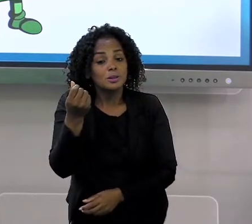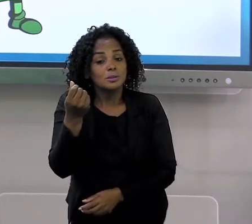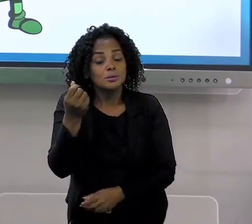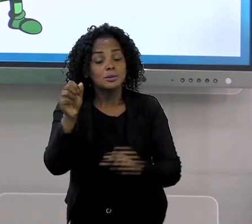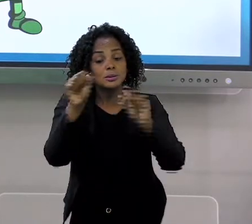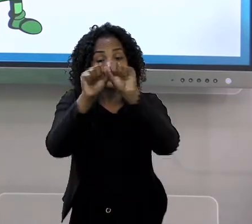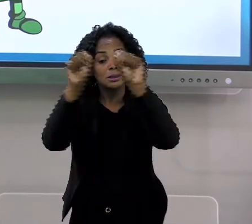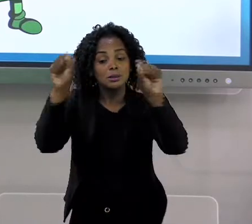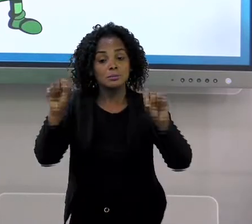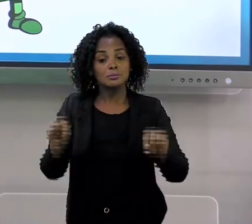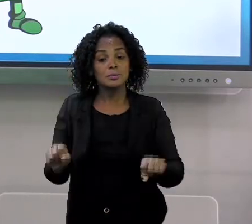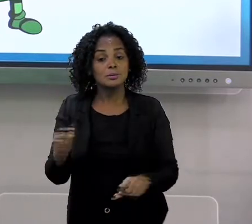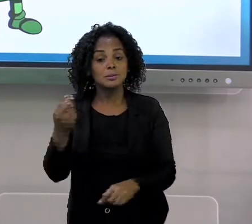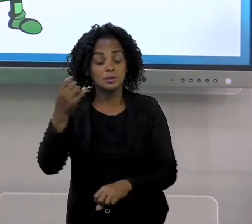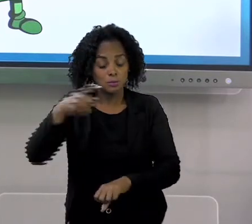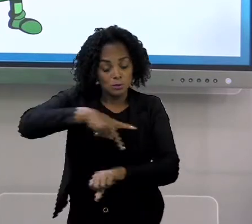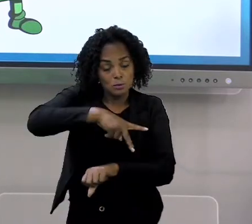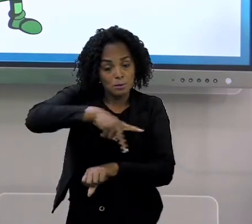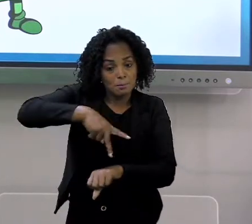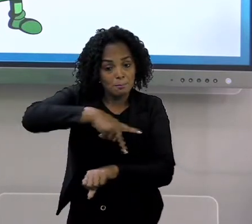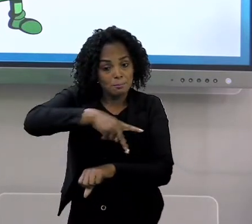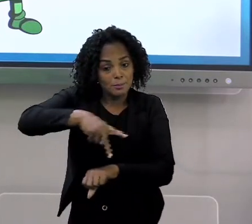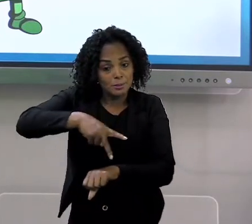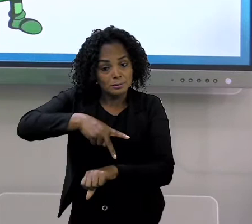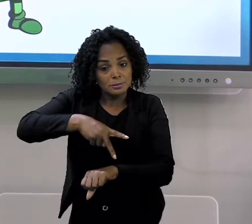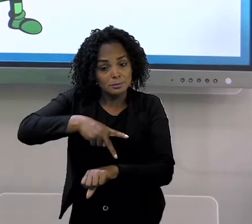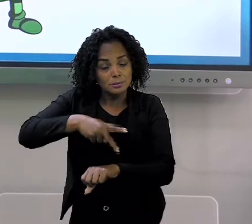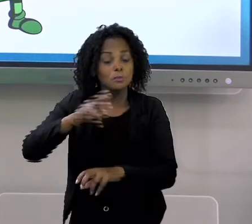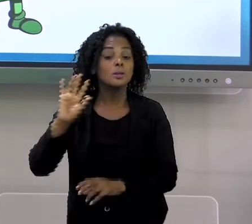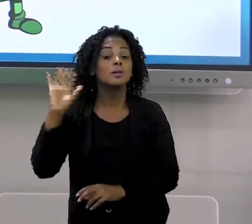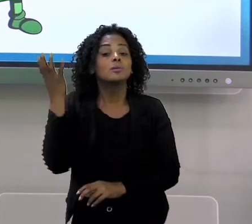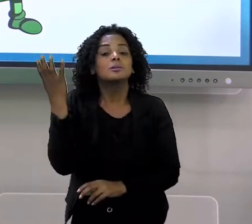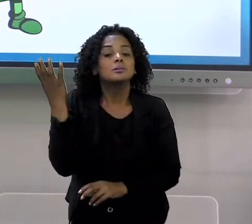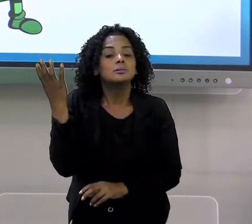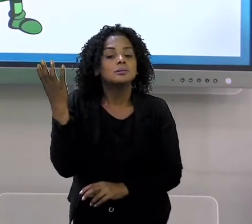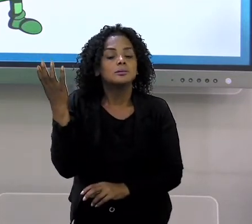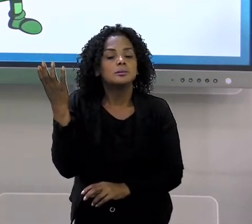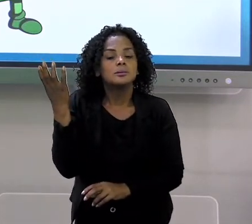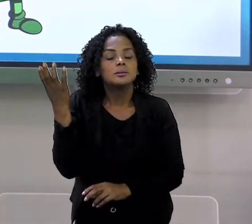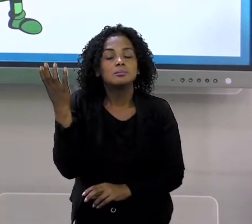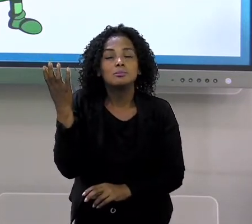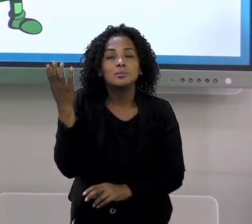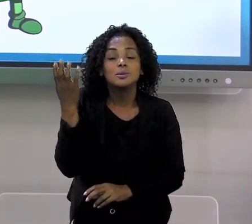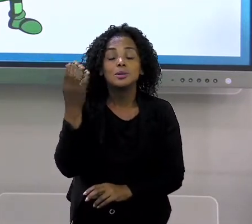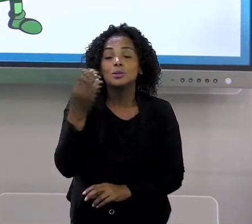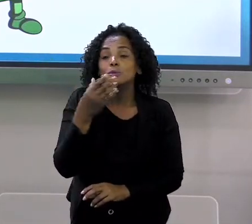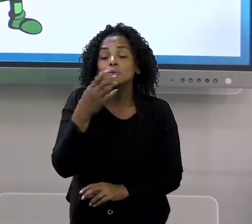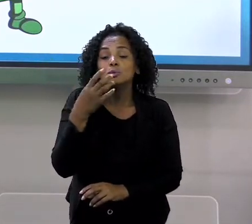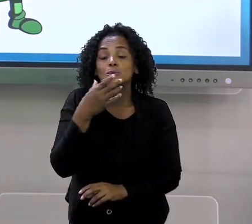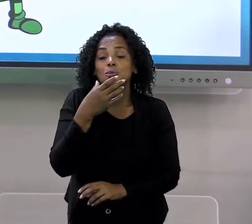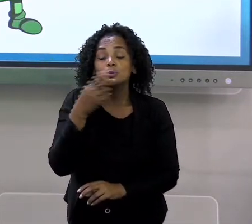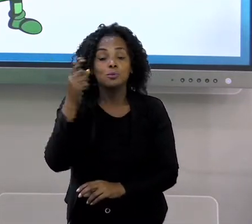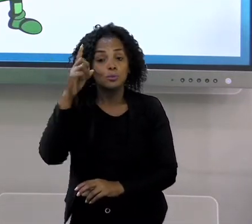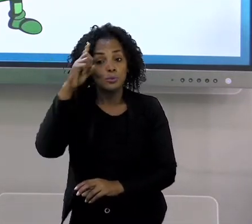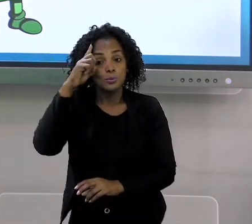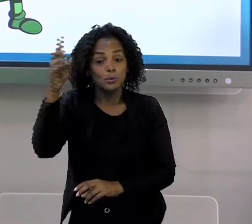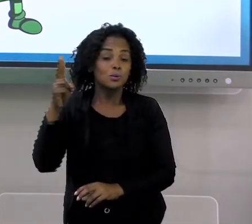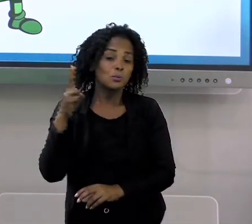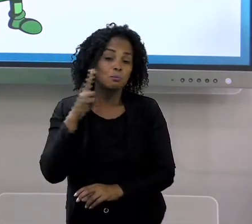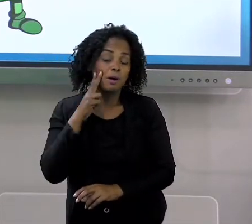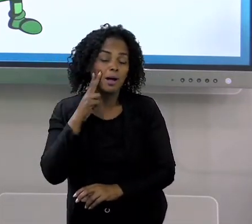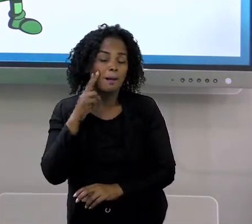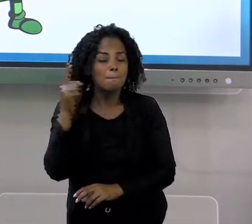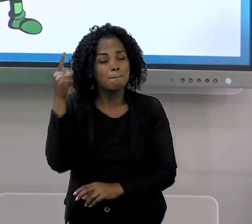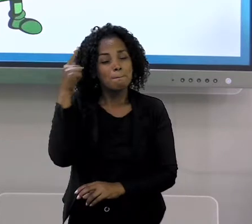Não é isso? Então, o que acontecia lá na história? Ele achava que poderia dar